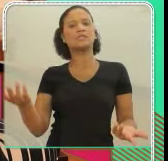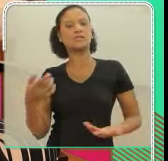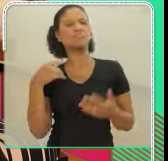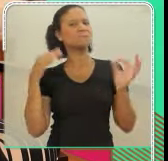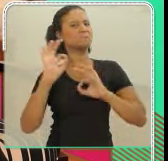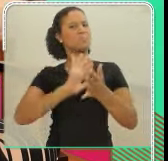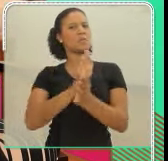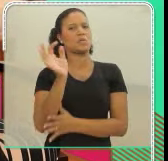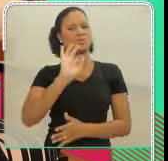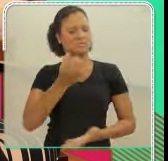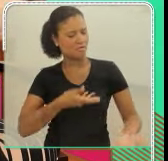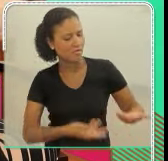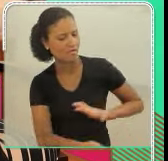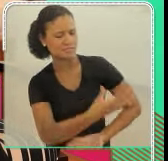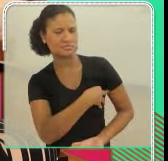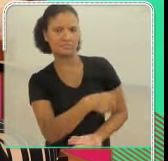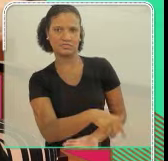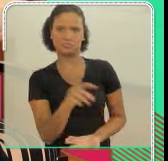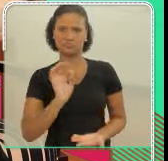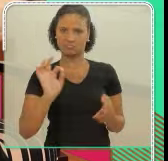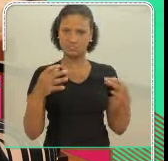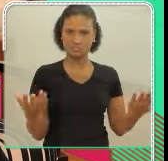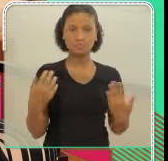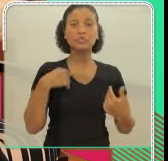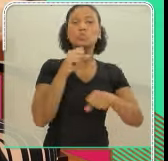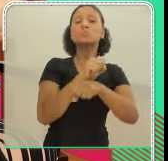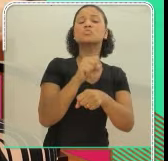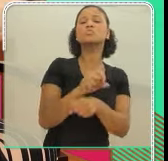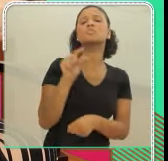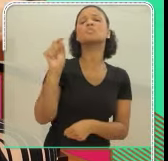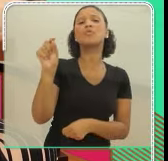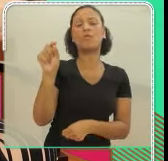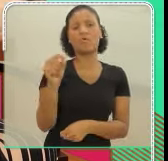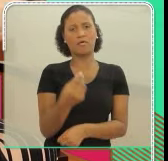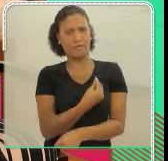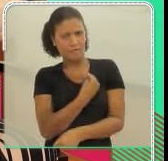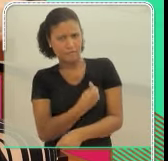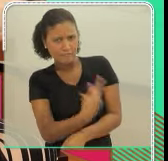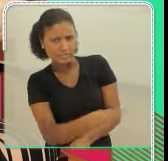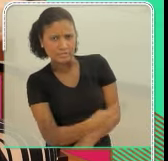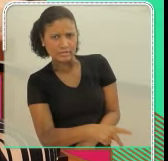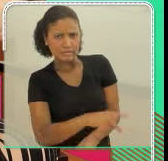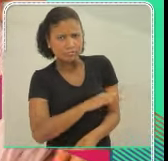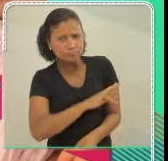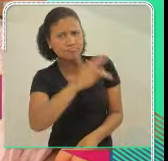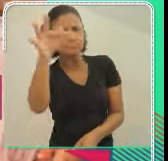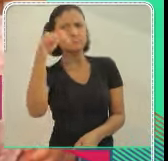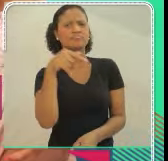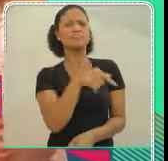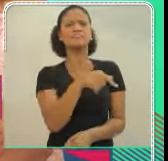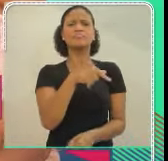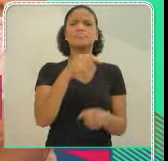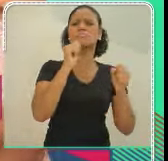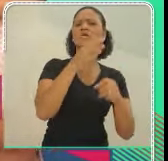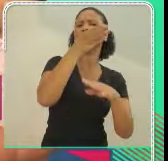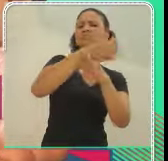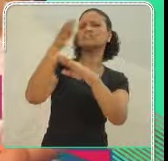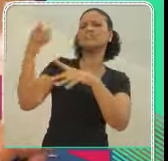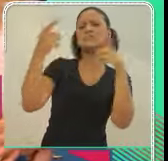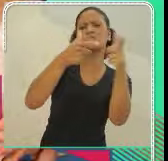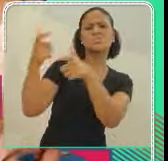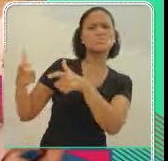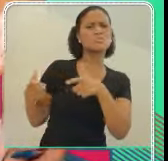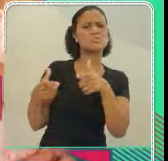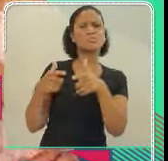quer pegar. Então, assim, eu nunca senti nenhum preconceito, sabe, em relação à minha filha. E eu espero que a vida